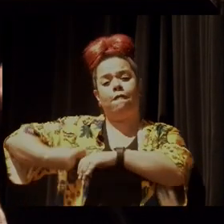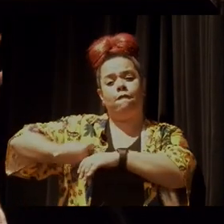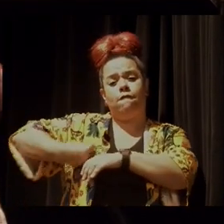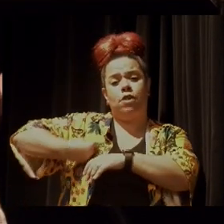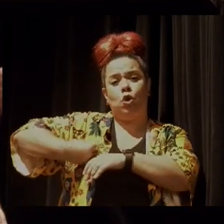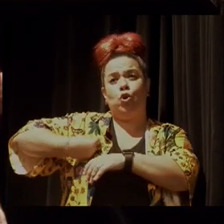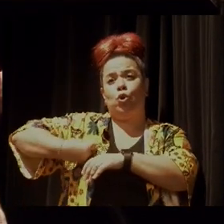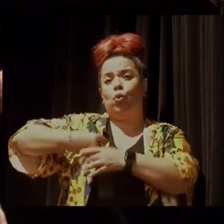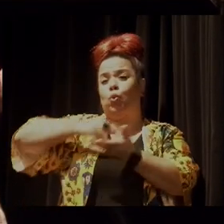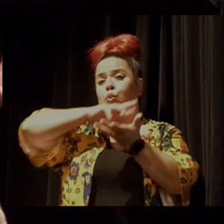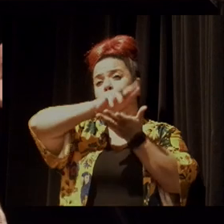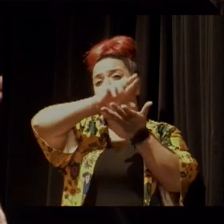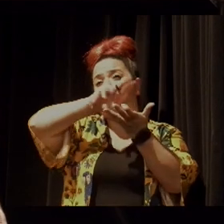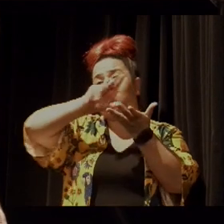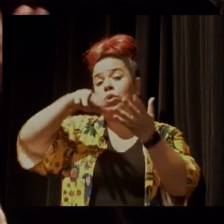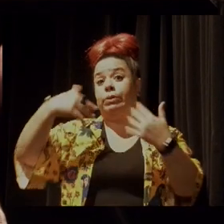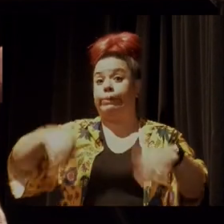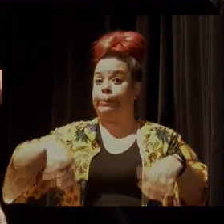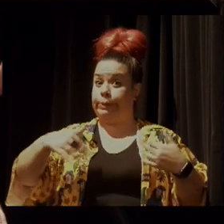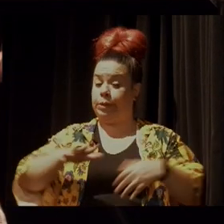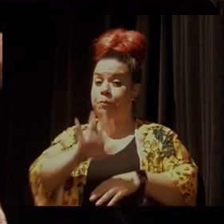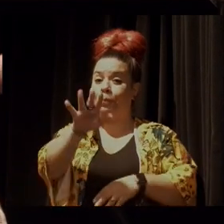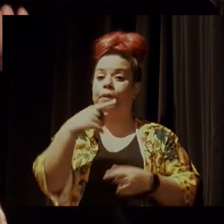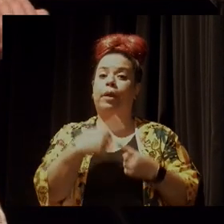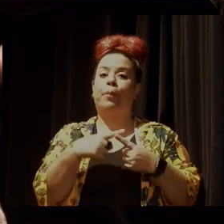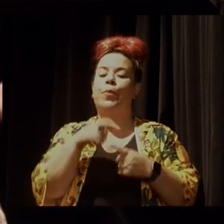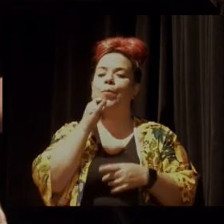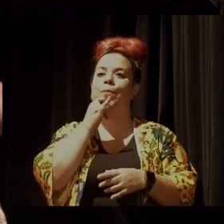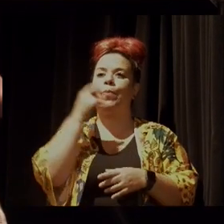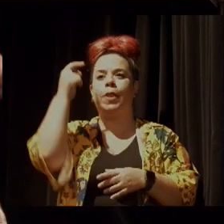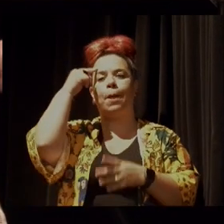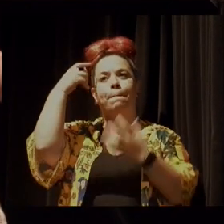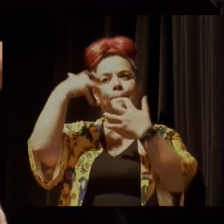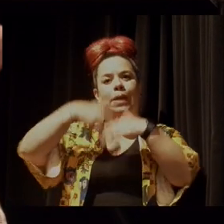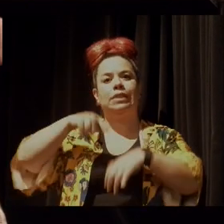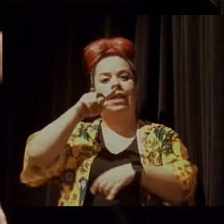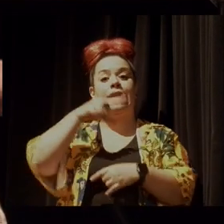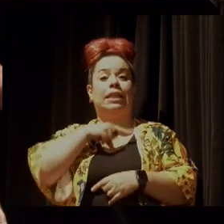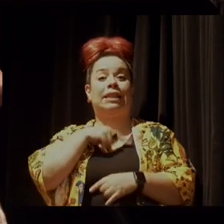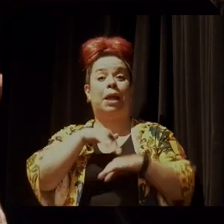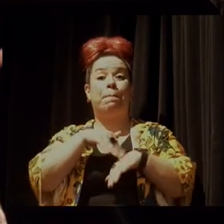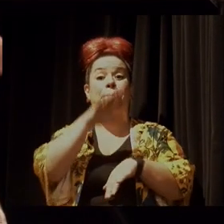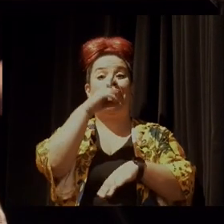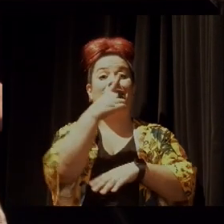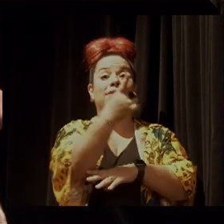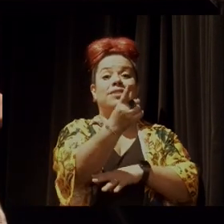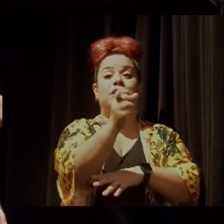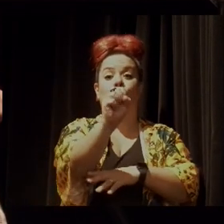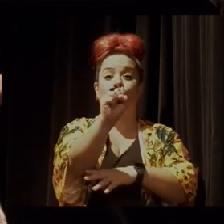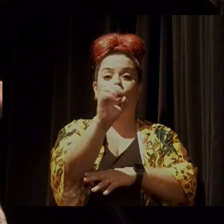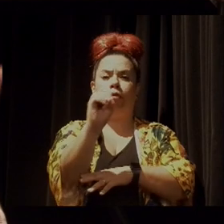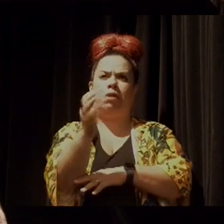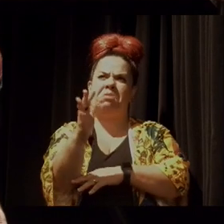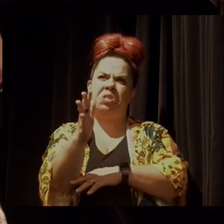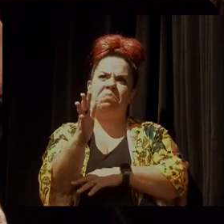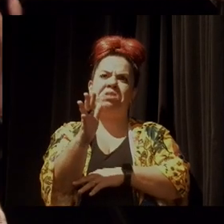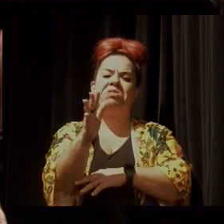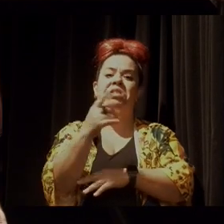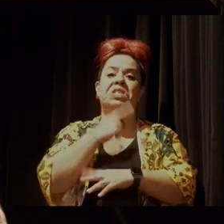o mais sócio-biodiversos, porque, se você for pensar que ali tem mais de 180, cerca de 180